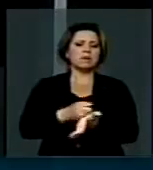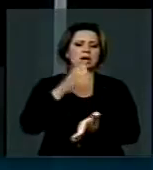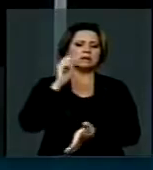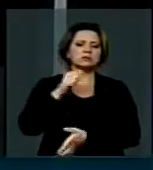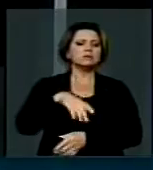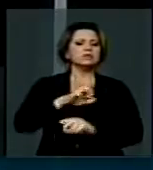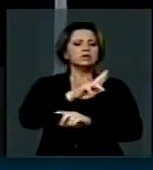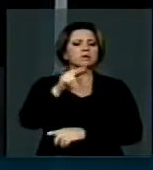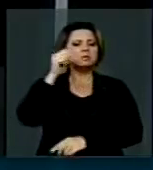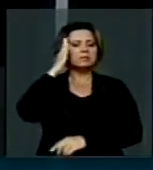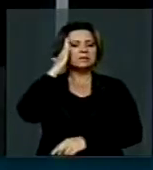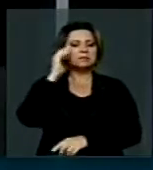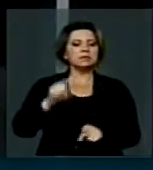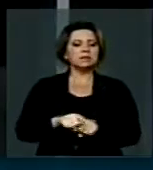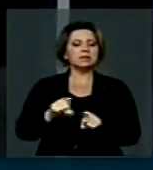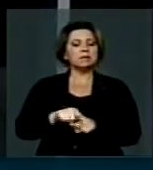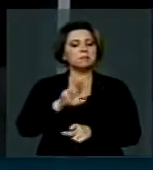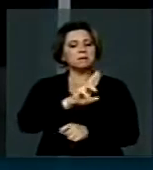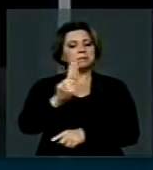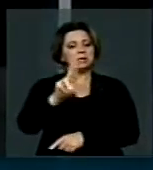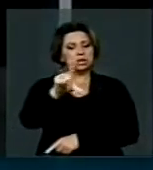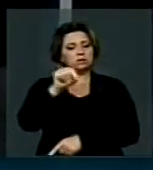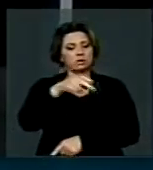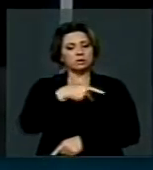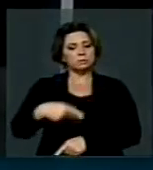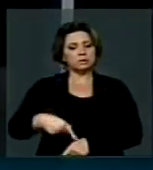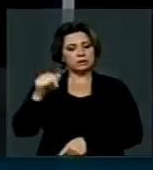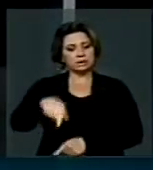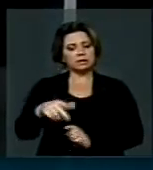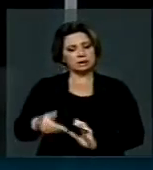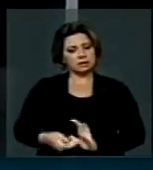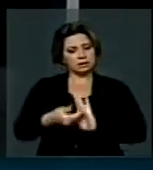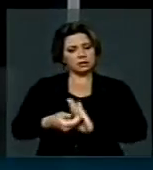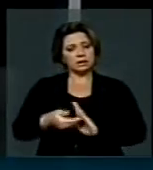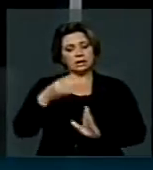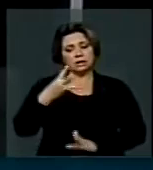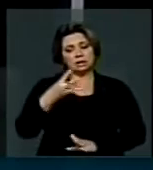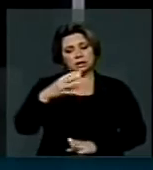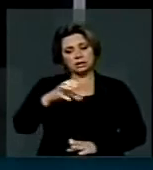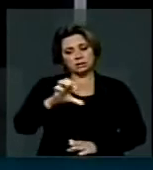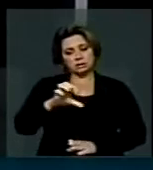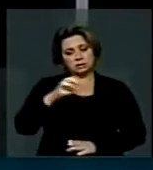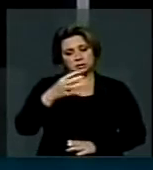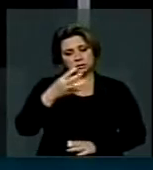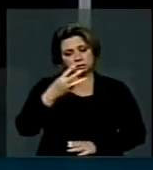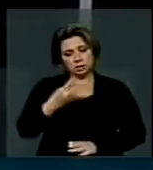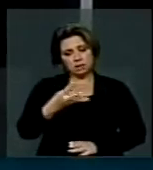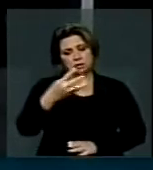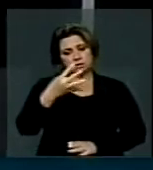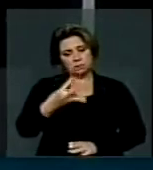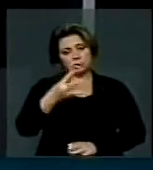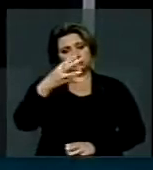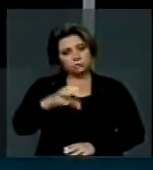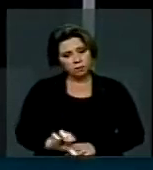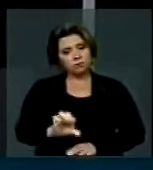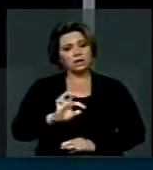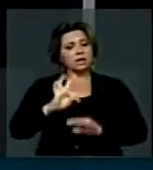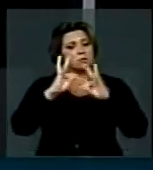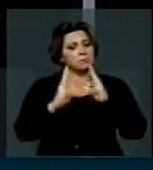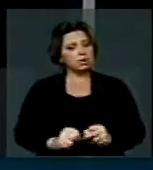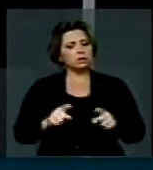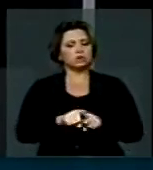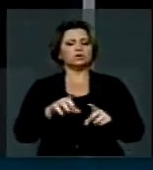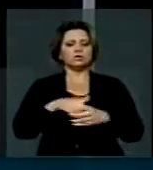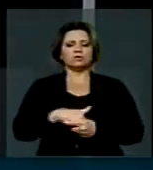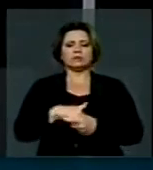e a eleição da mesa da Câmara também. Ou seja, a 349, que aqui foi votada, era para todas as votações